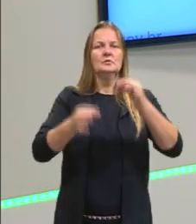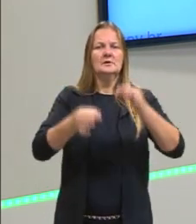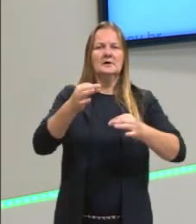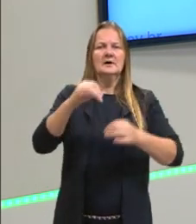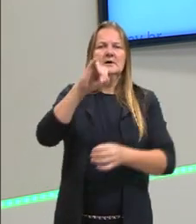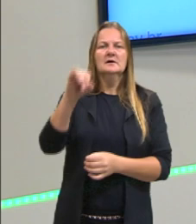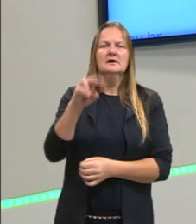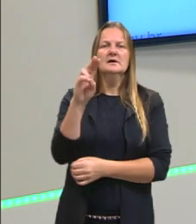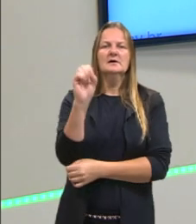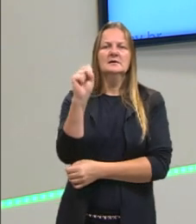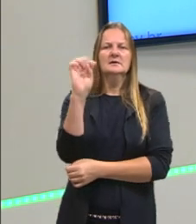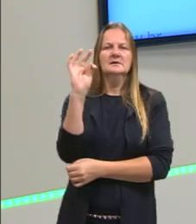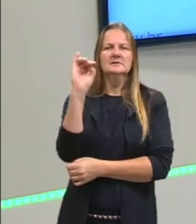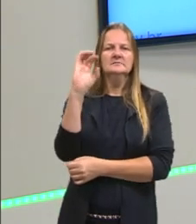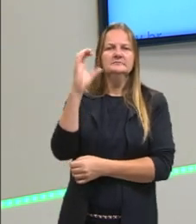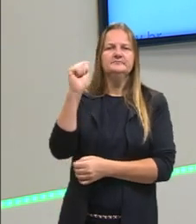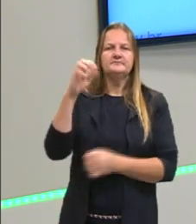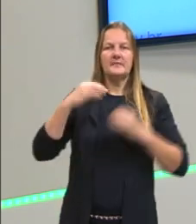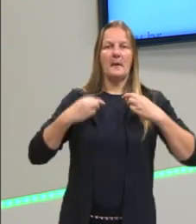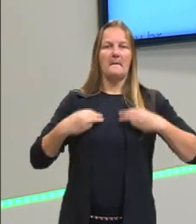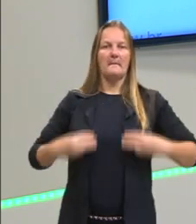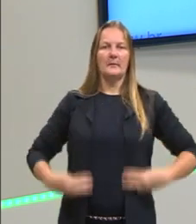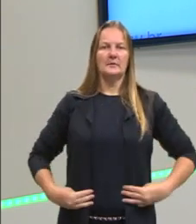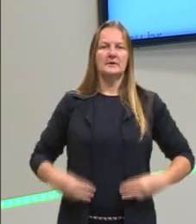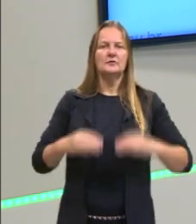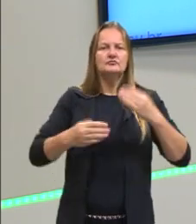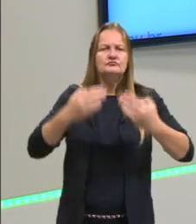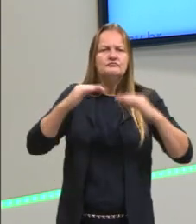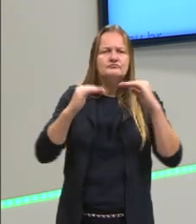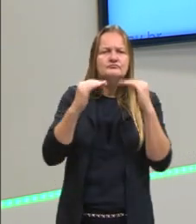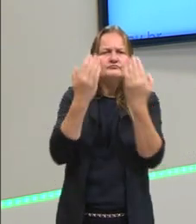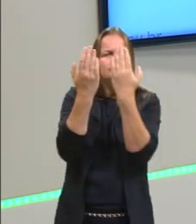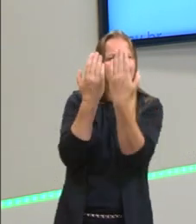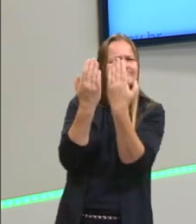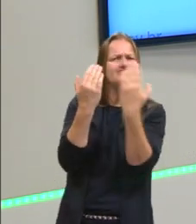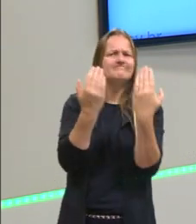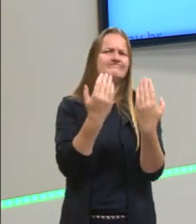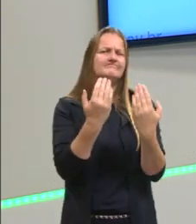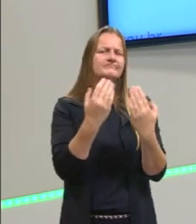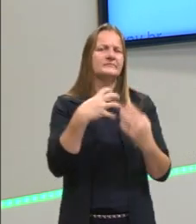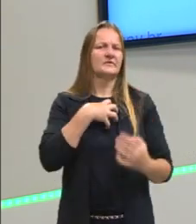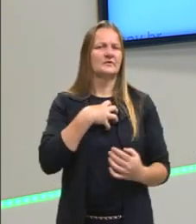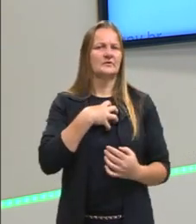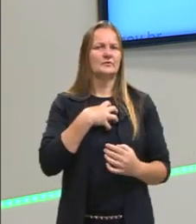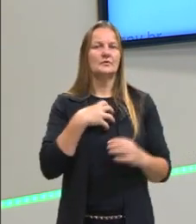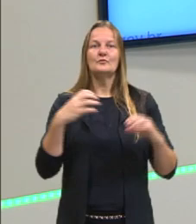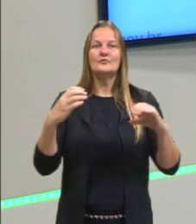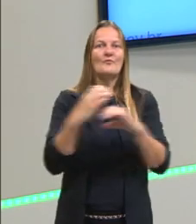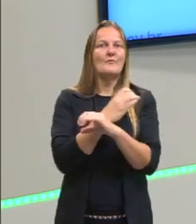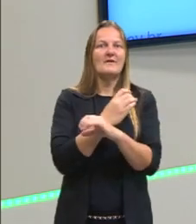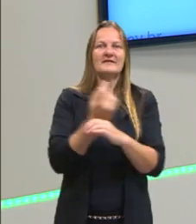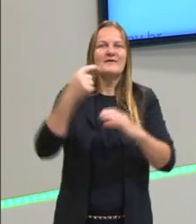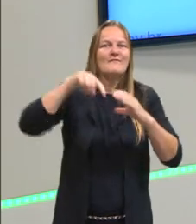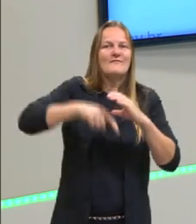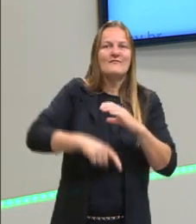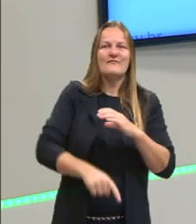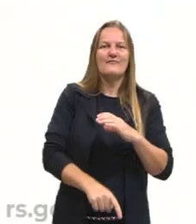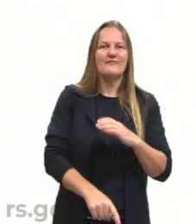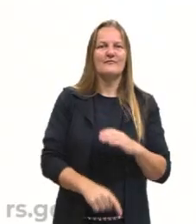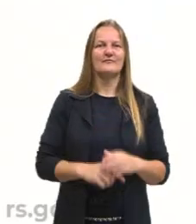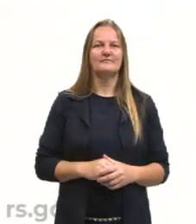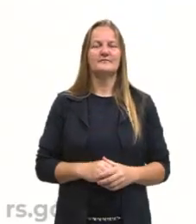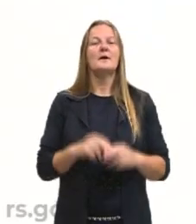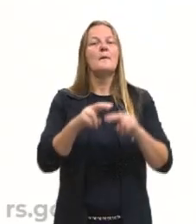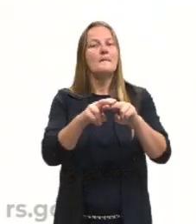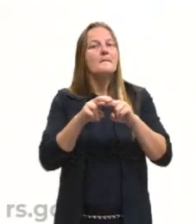moral, semelhança, dessemelhança, os sentidos não contemplam essas discussões. E,